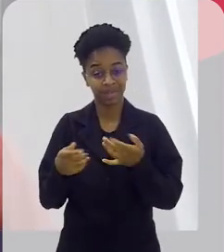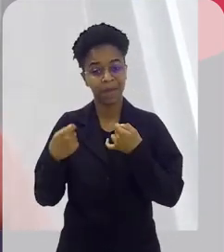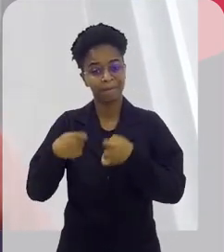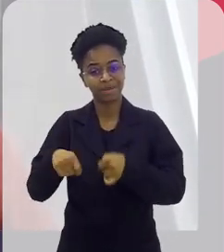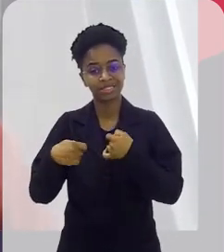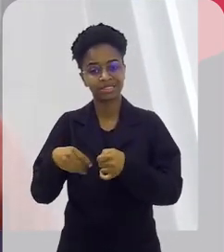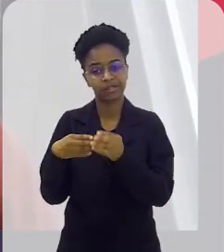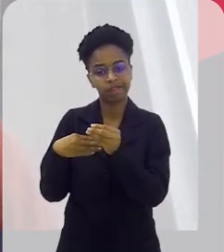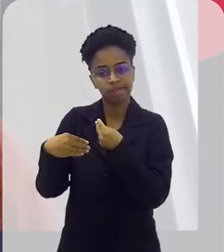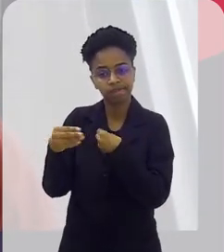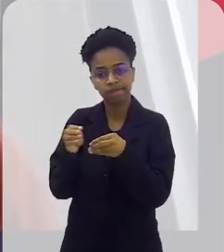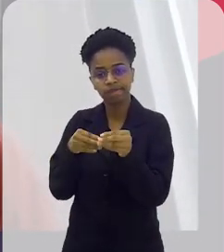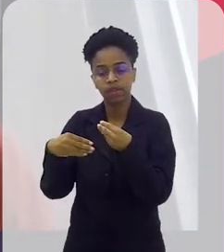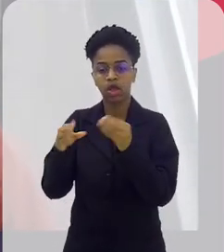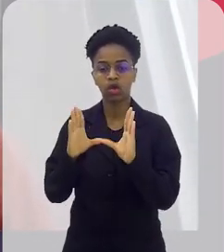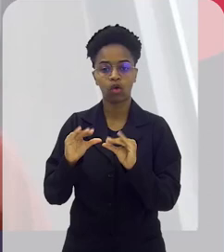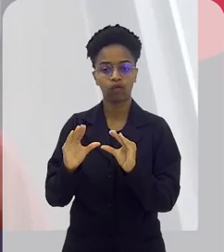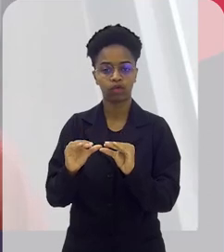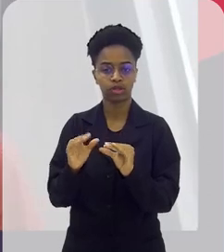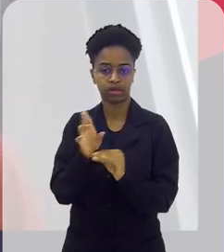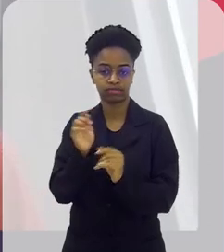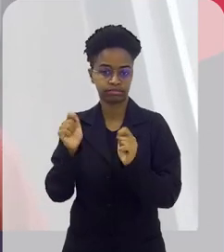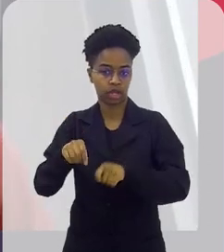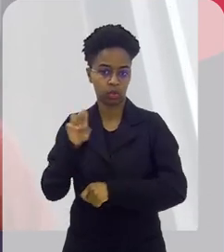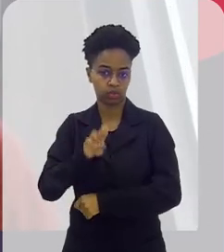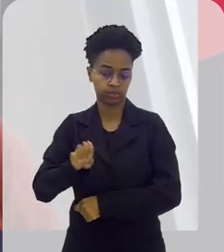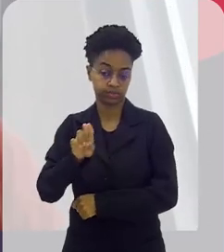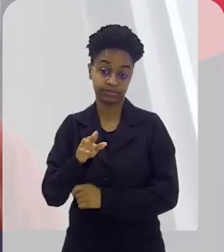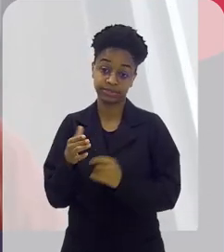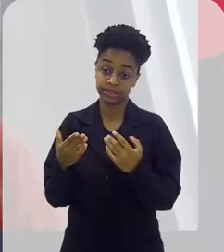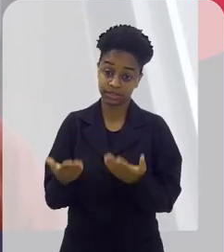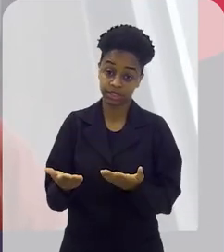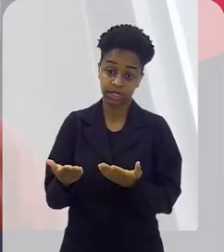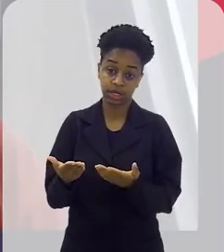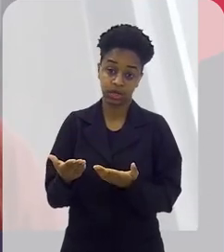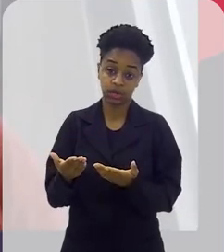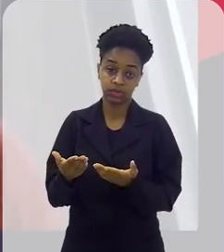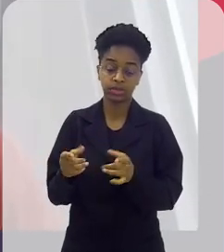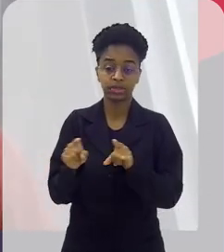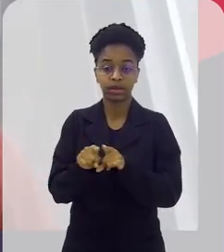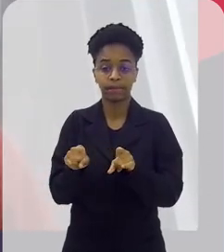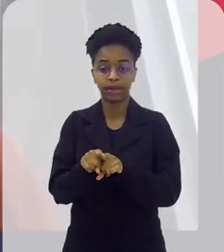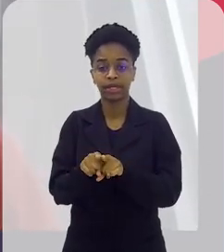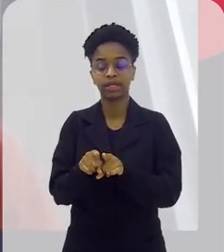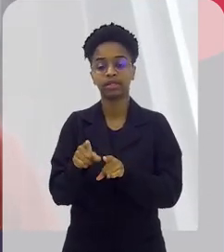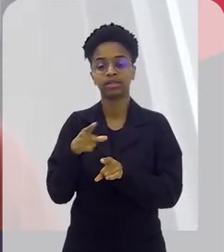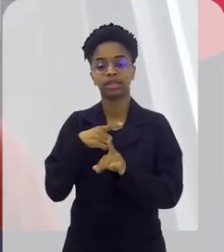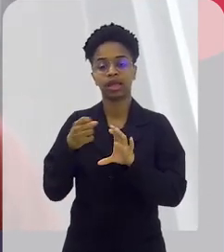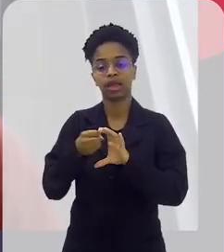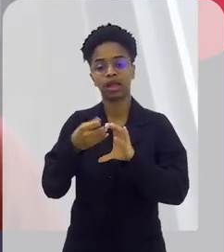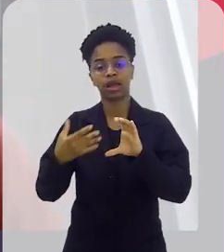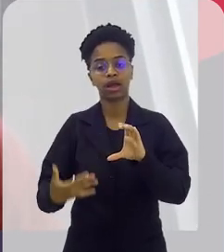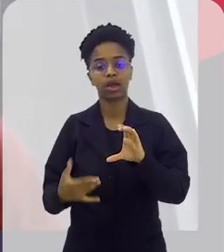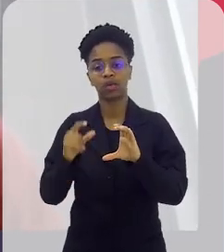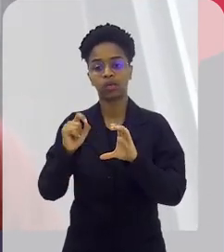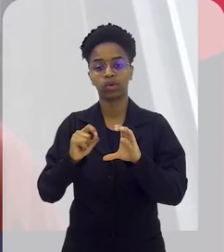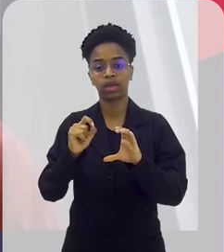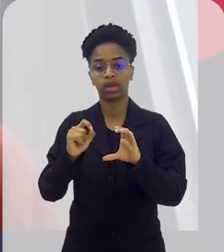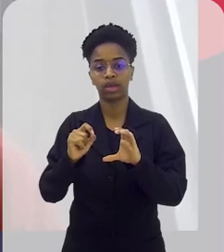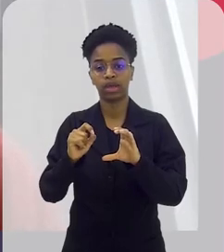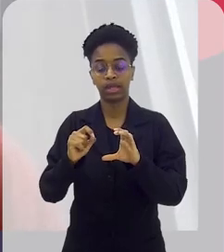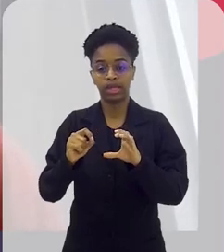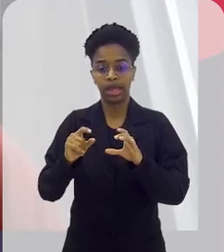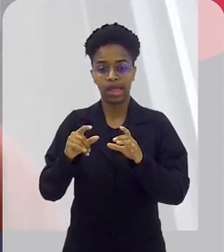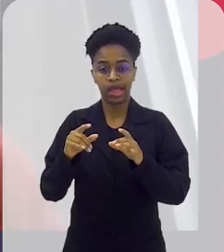precisa deixar aquela vestimenta confortável para uso. Não só isso, ela tem a característica de